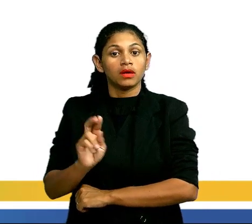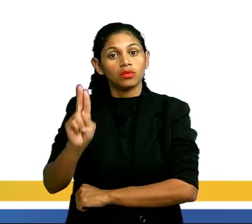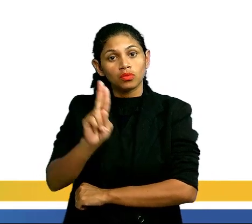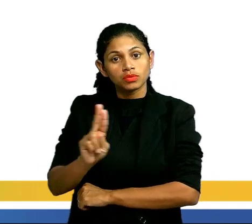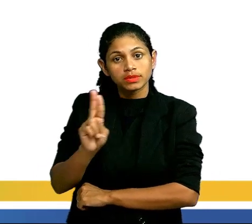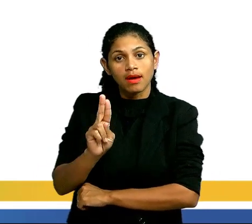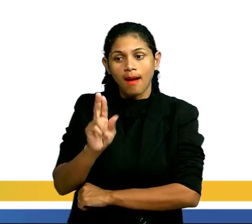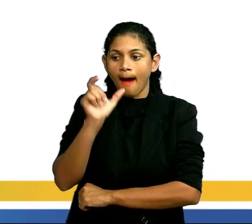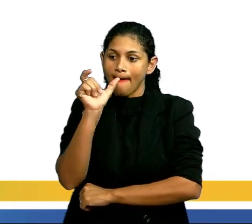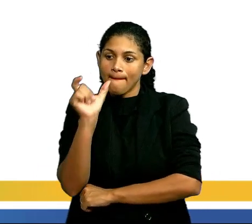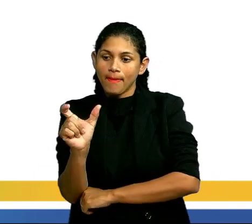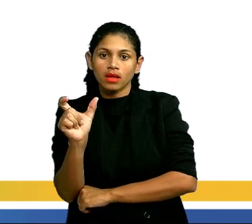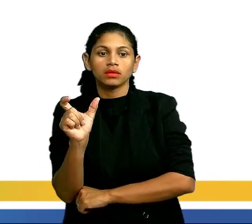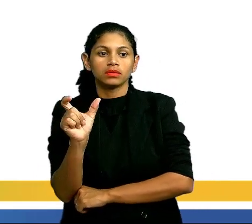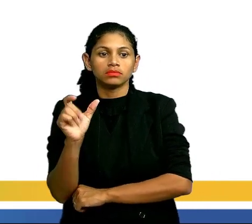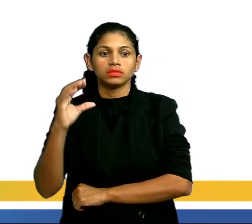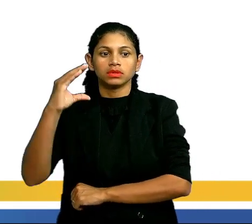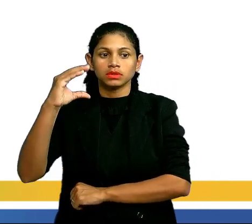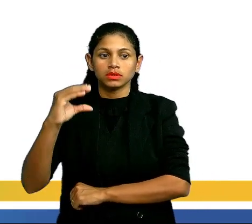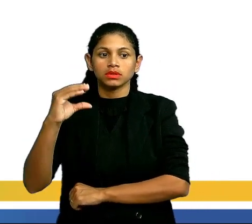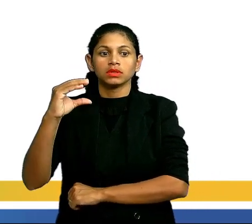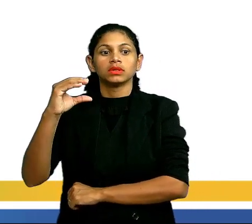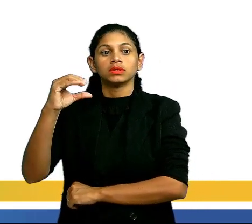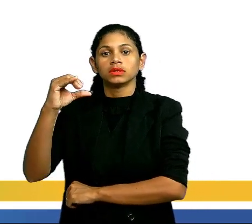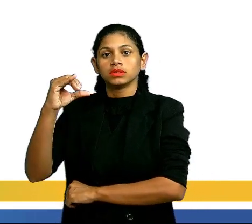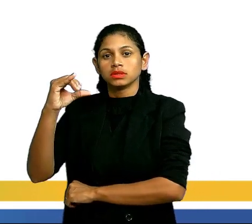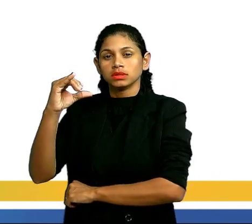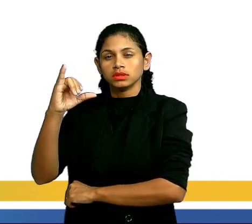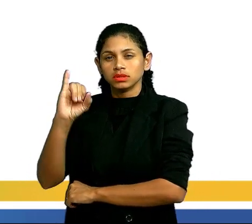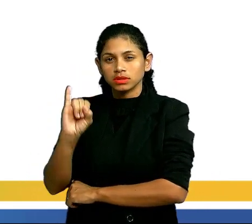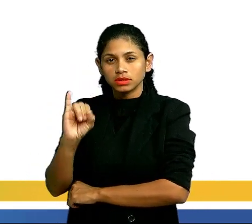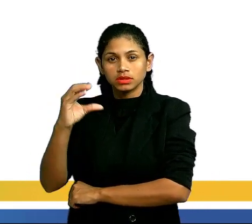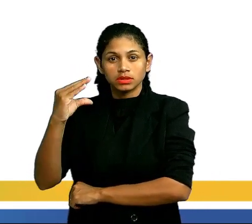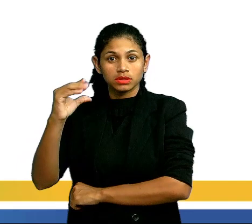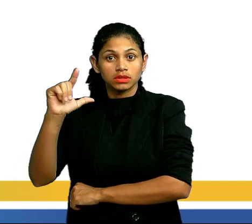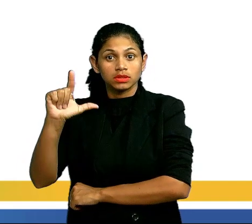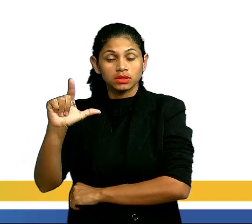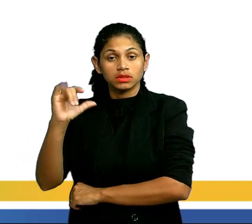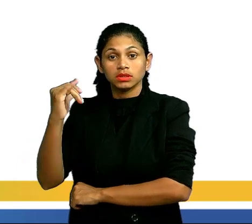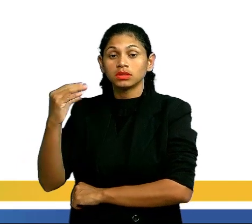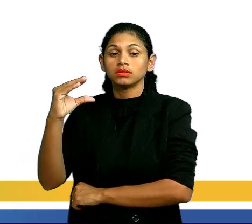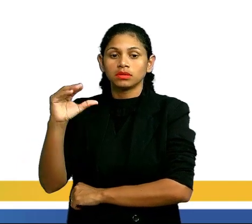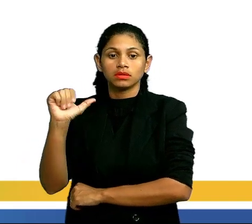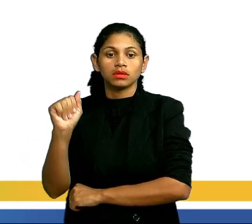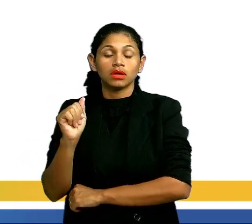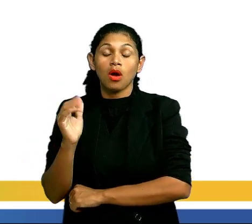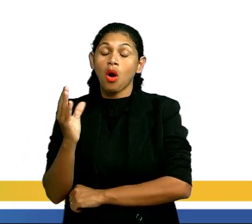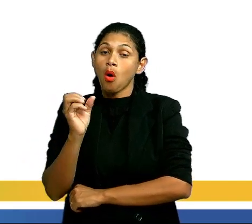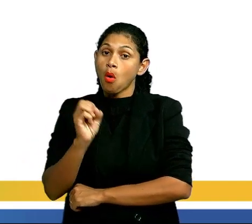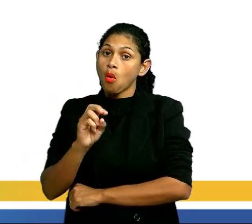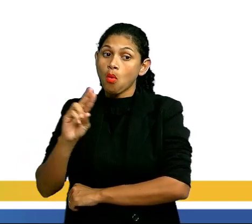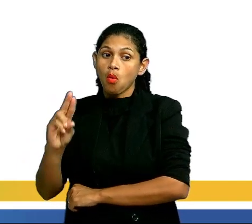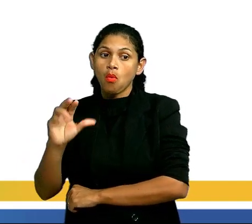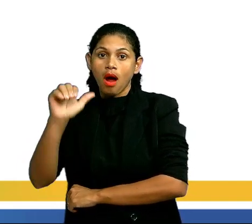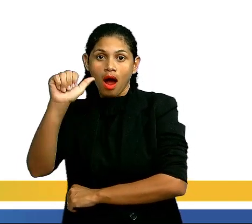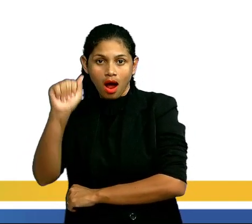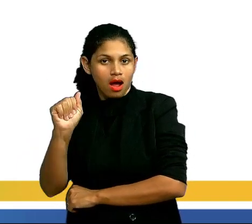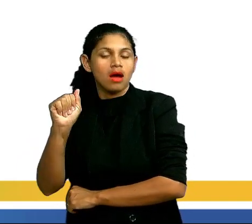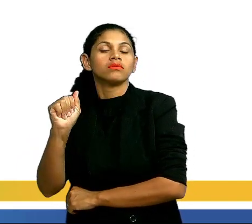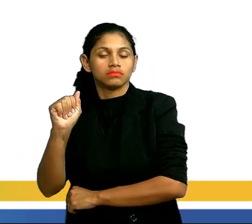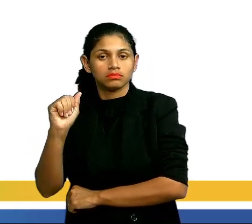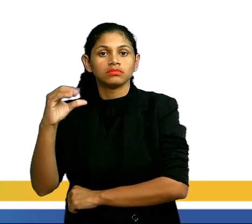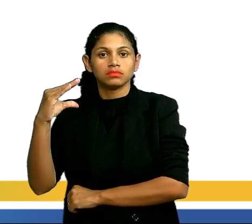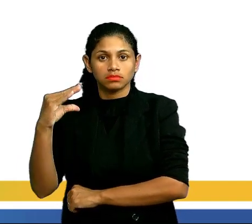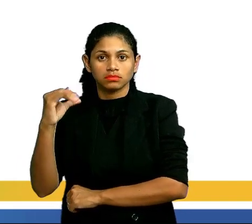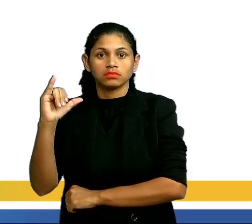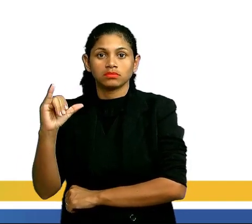aberta e cíclica para fechada. Também pode aparecer alifática para aberta ou alicíclica para